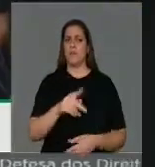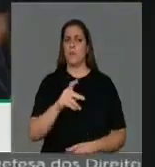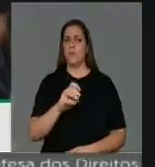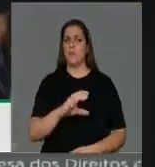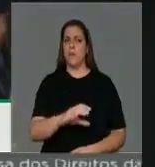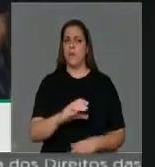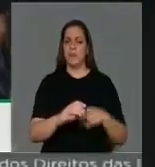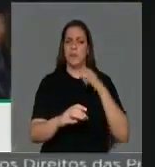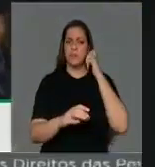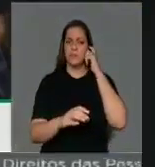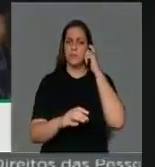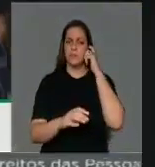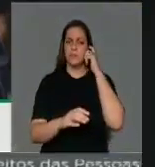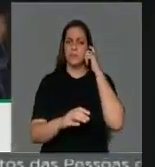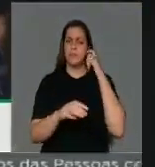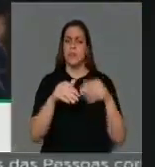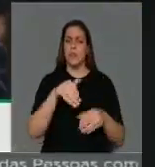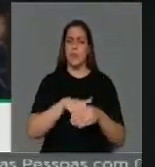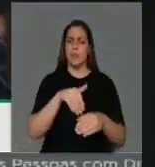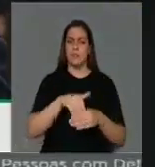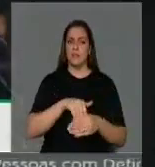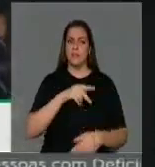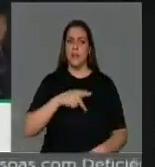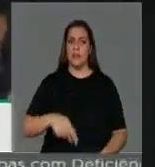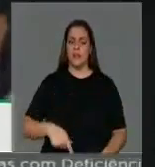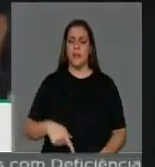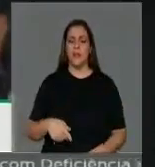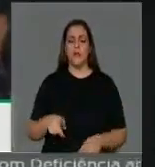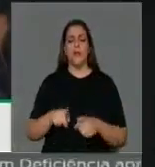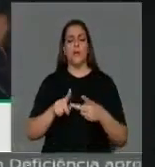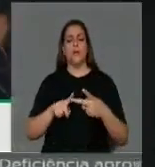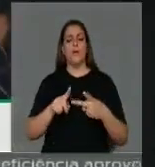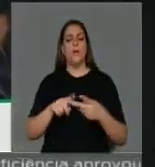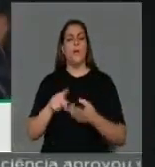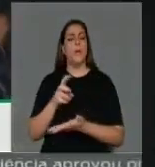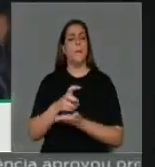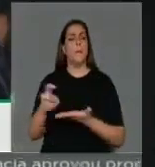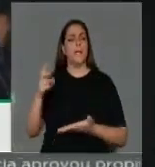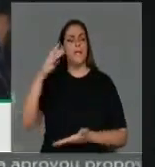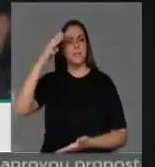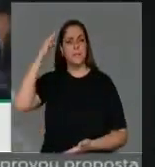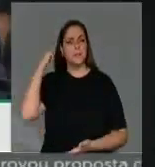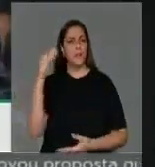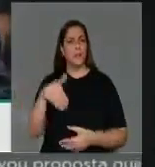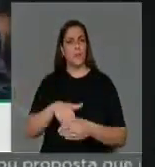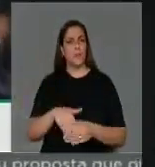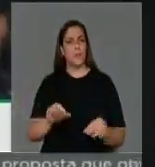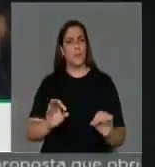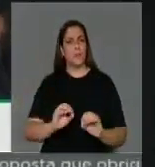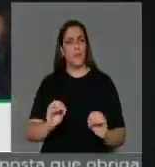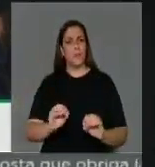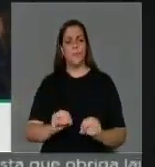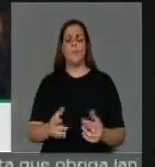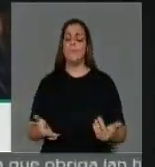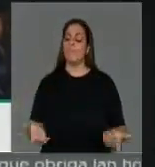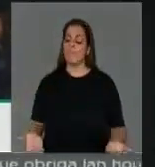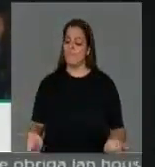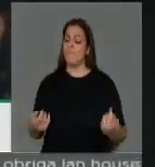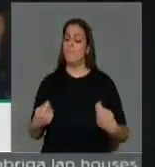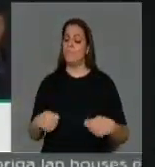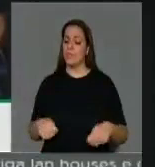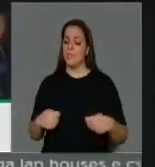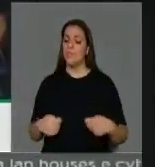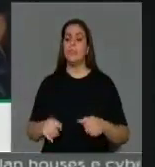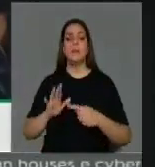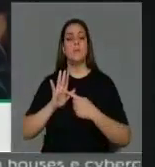formação da Comissão de Impeachment de Michel Temer, e também para que a gente demonstre que o que o Senado fez hoje, de